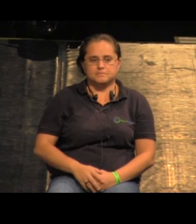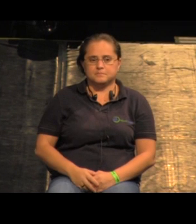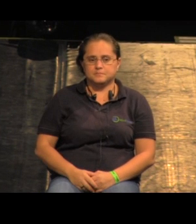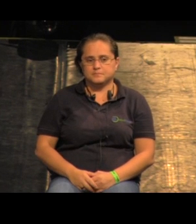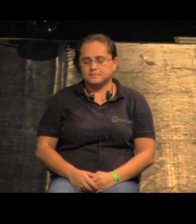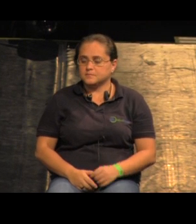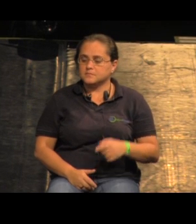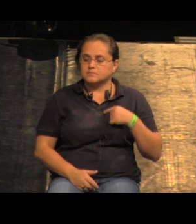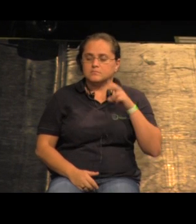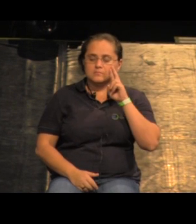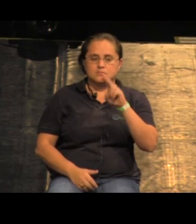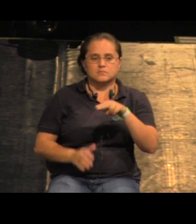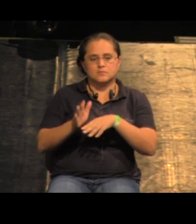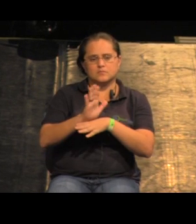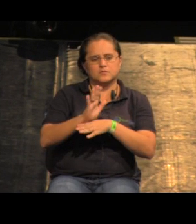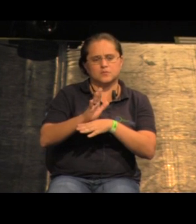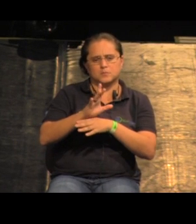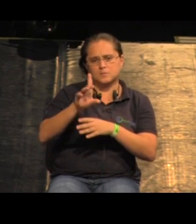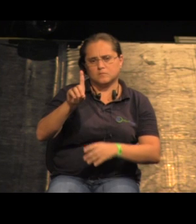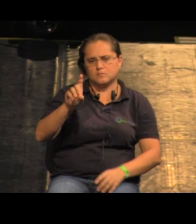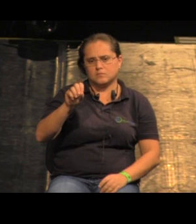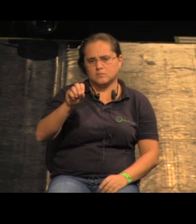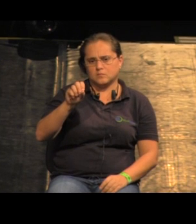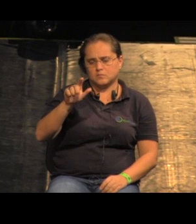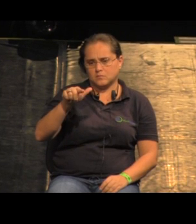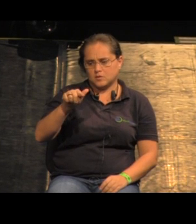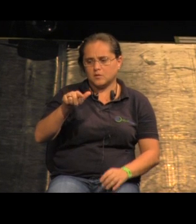E a gente tinha assistido um filme que chama Dogville, não sei se vocês viram.